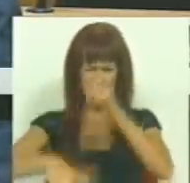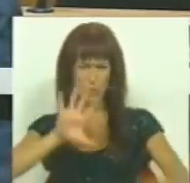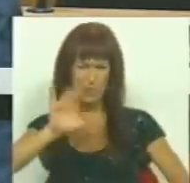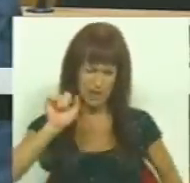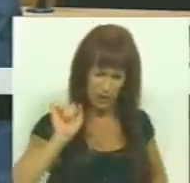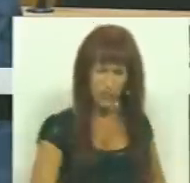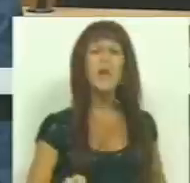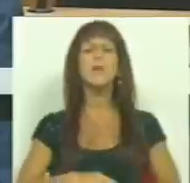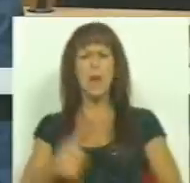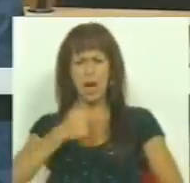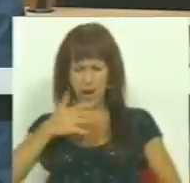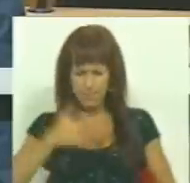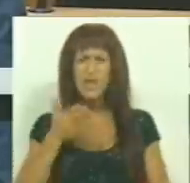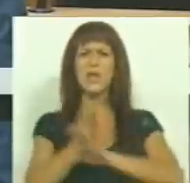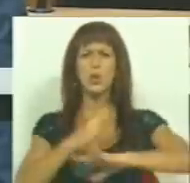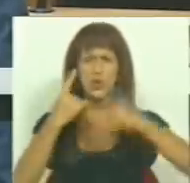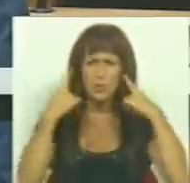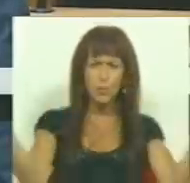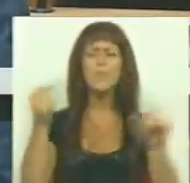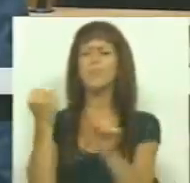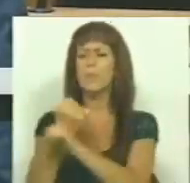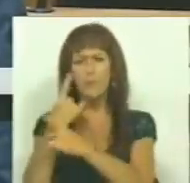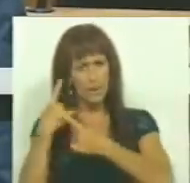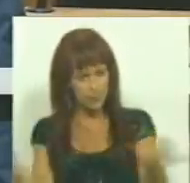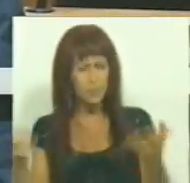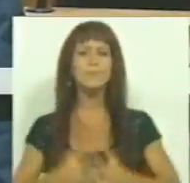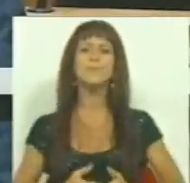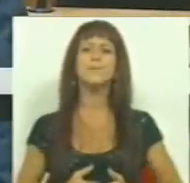país, que são as empresas do setor público e do serviço público.